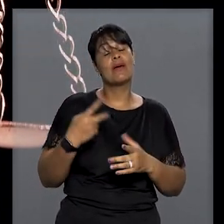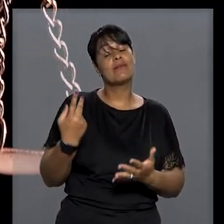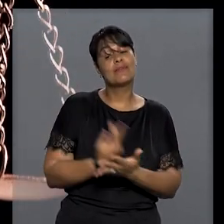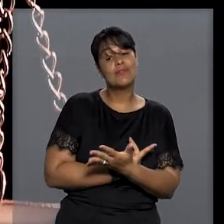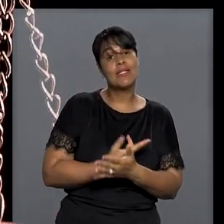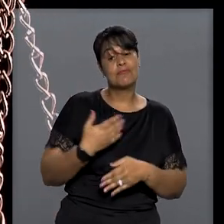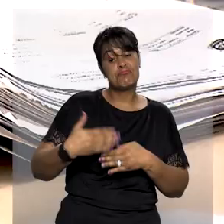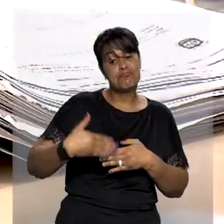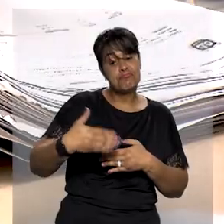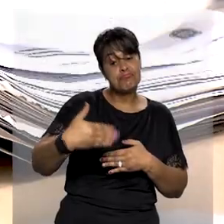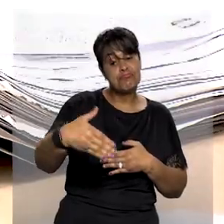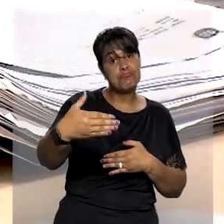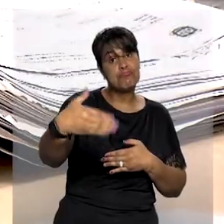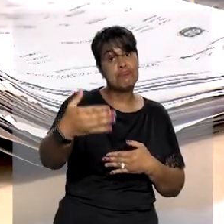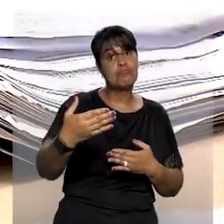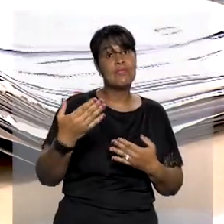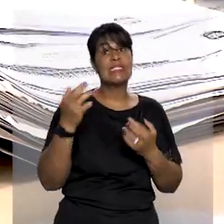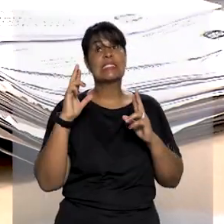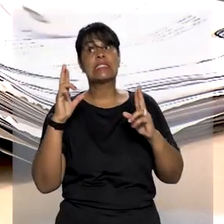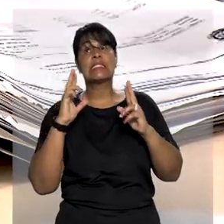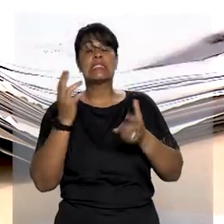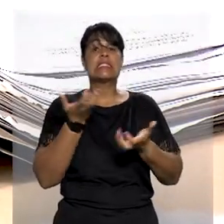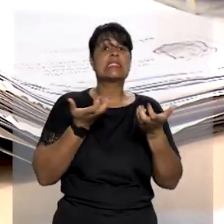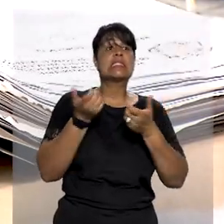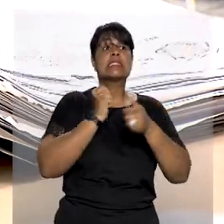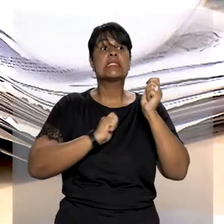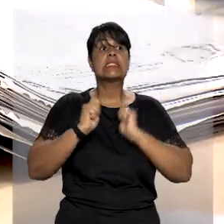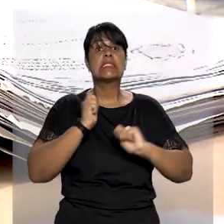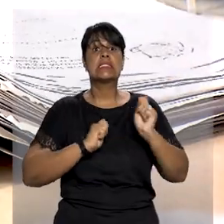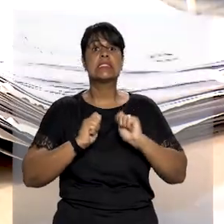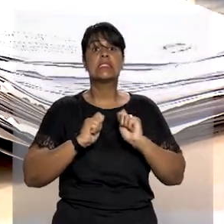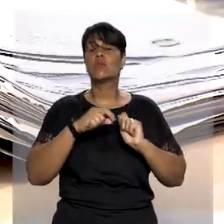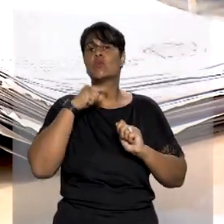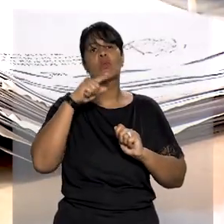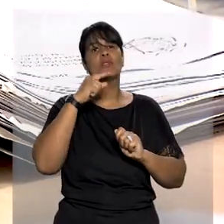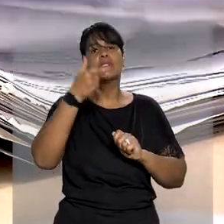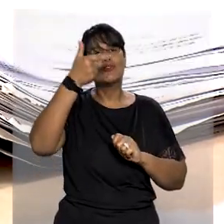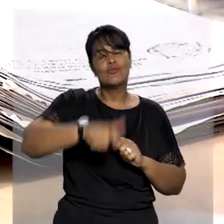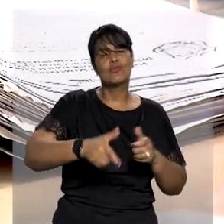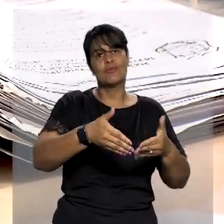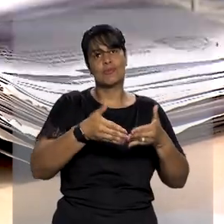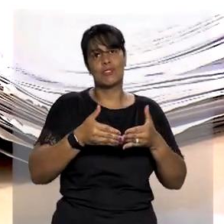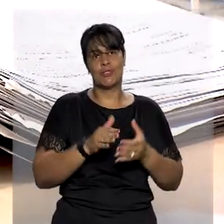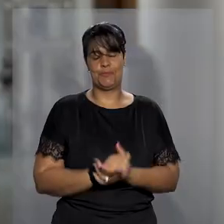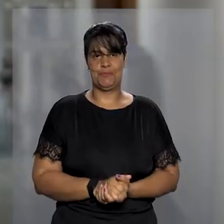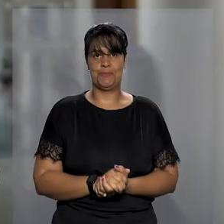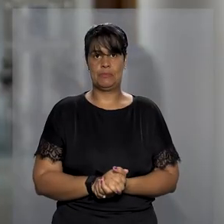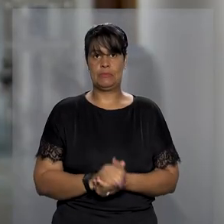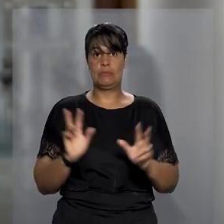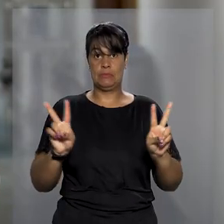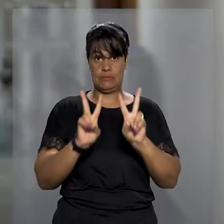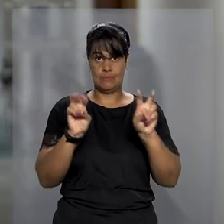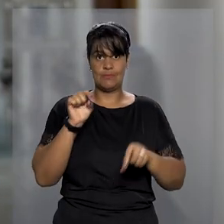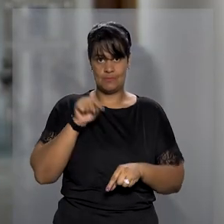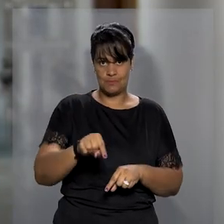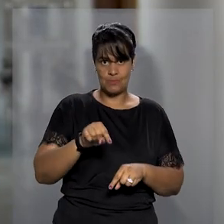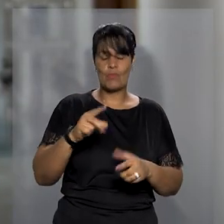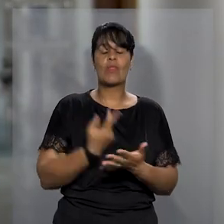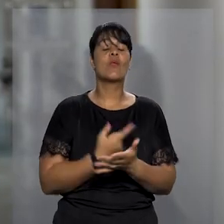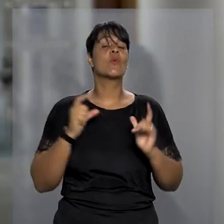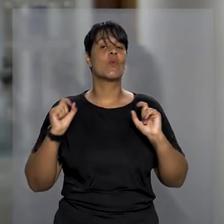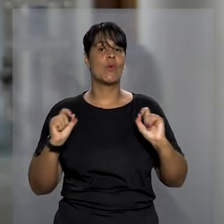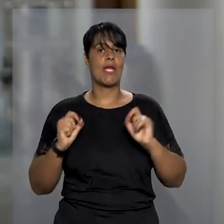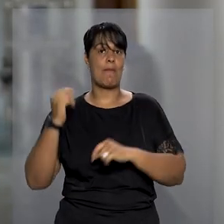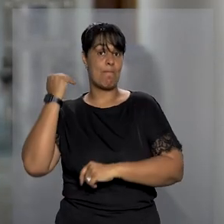gera, na parte contrária, a expectativa legítima de que ele não será mais exigido. No caso analisado,